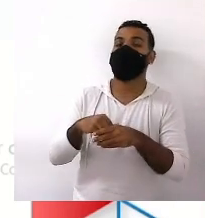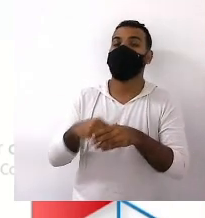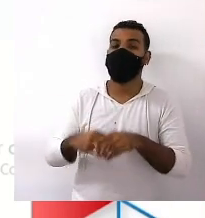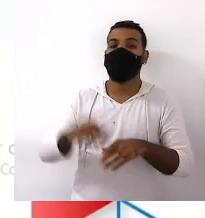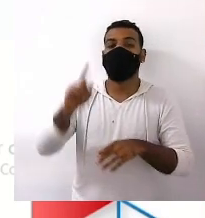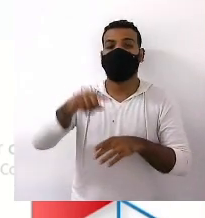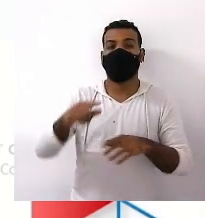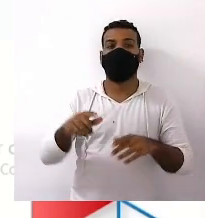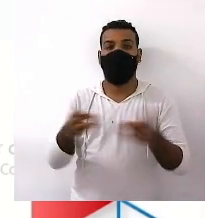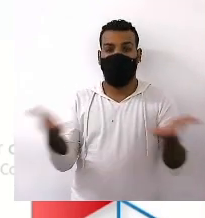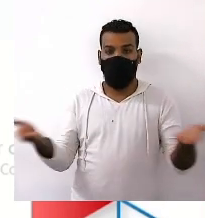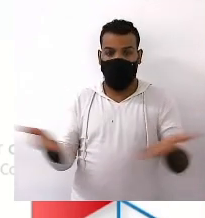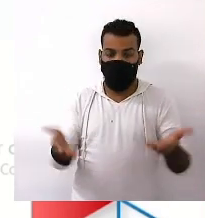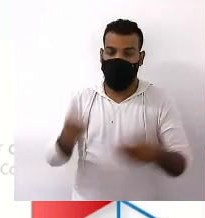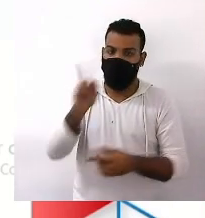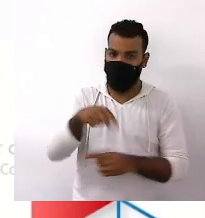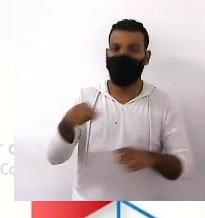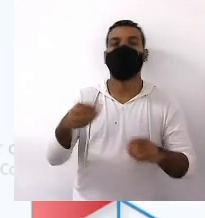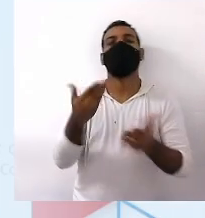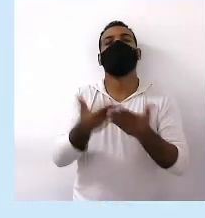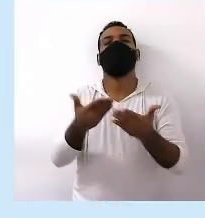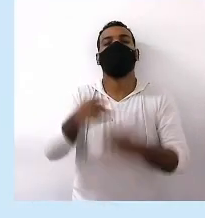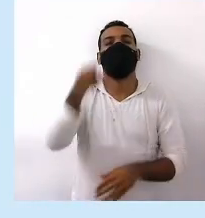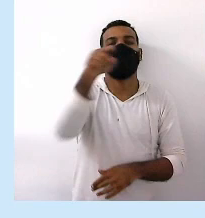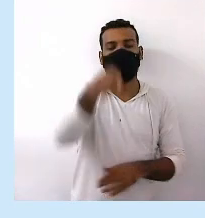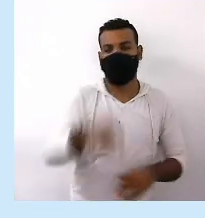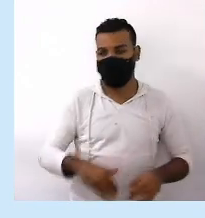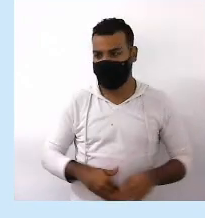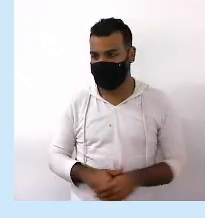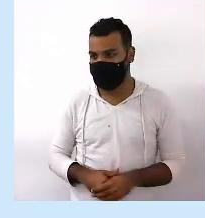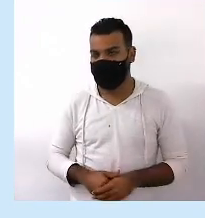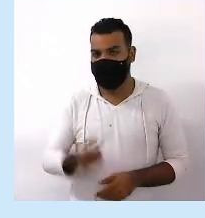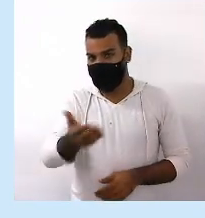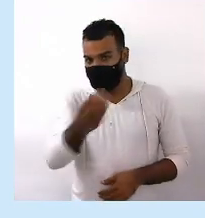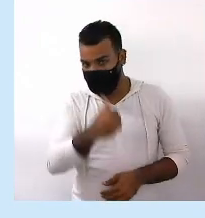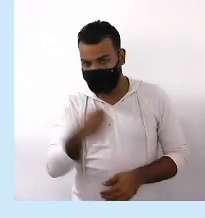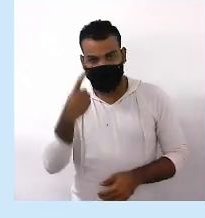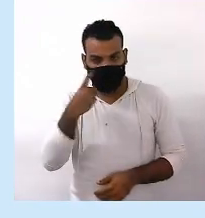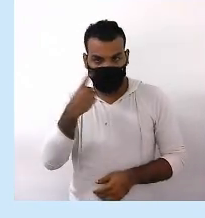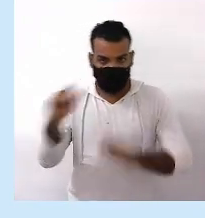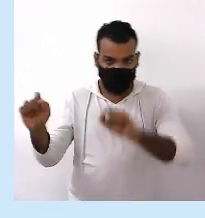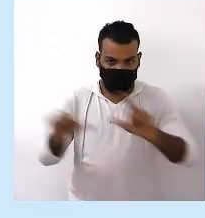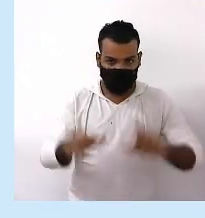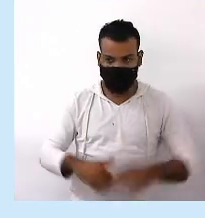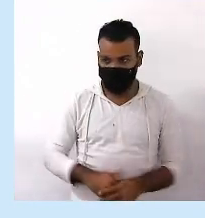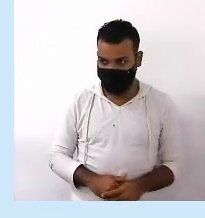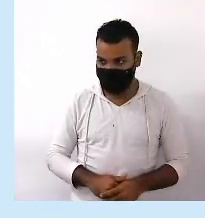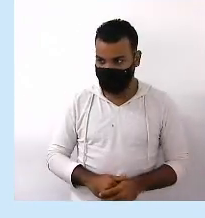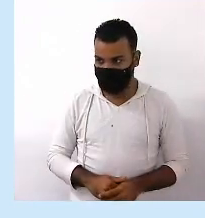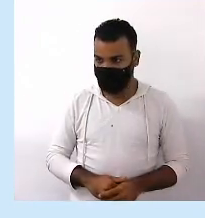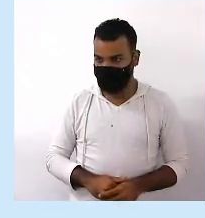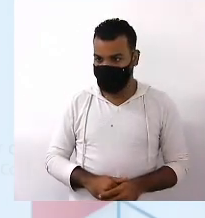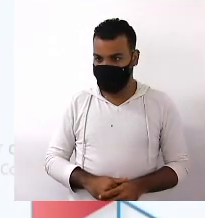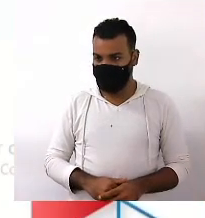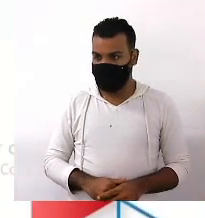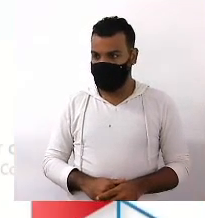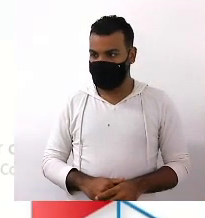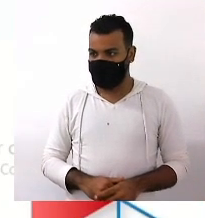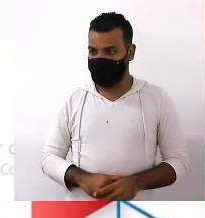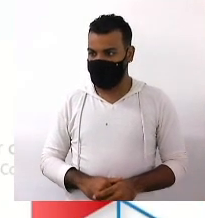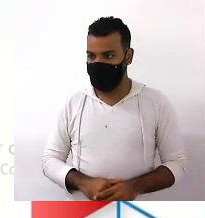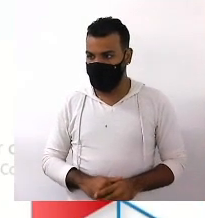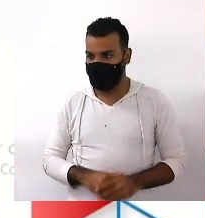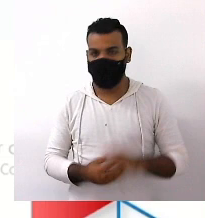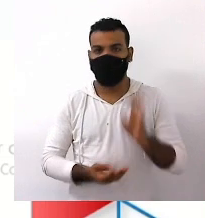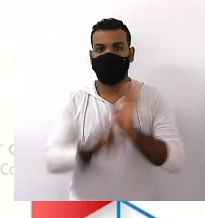Hoje é o objeto do nosso estudo Então, me acompanhe olhando no slide Primeiro, a definição O que é um